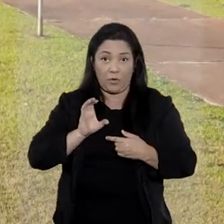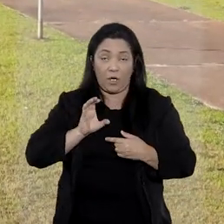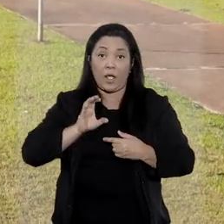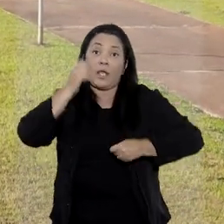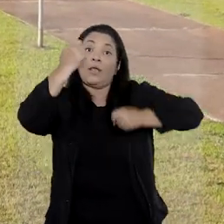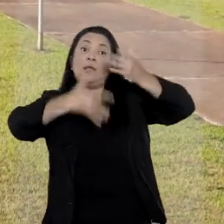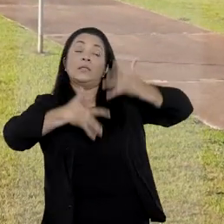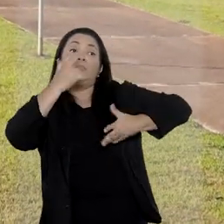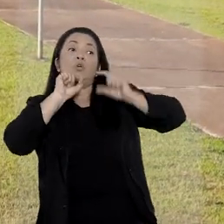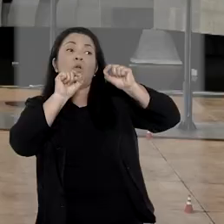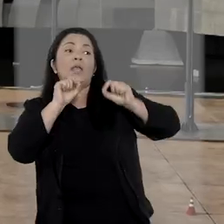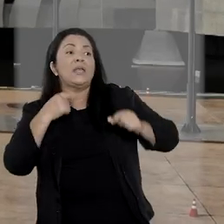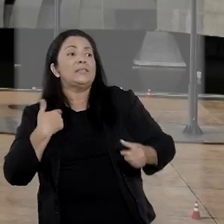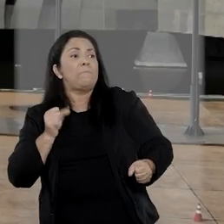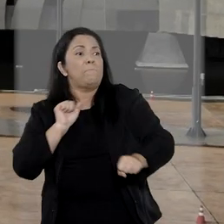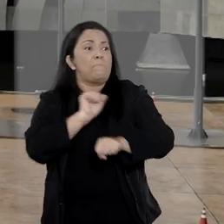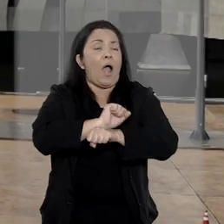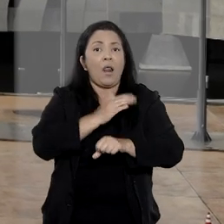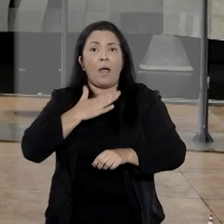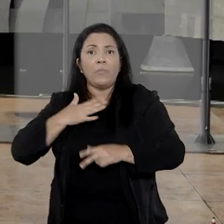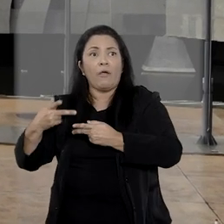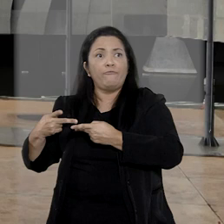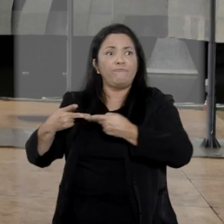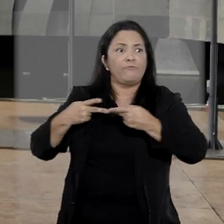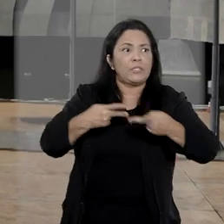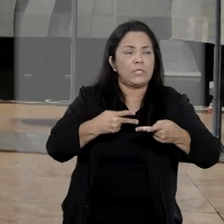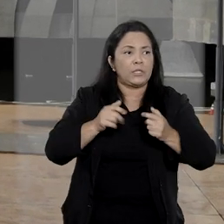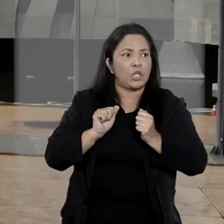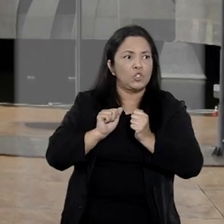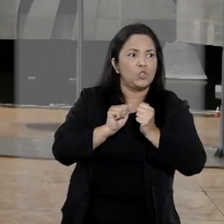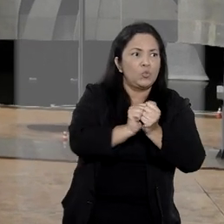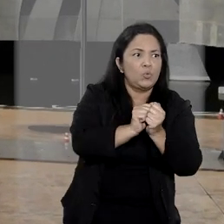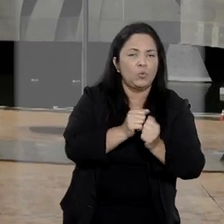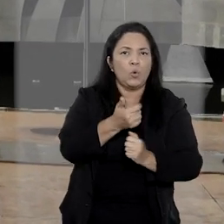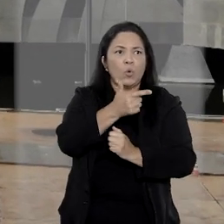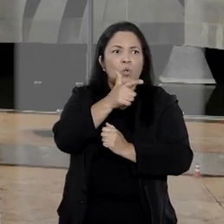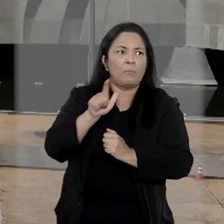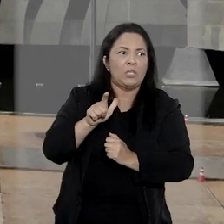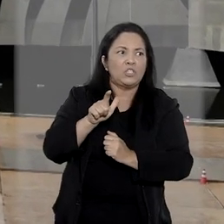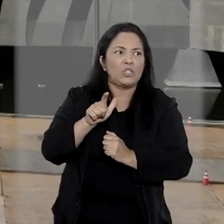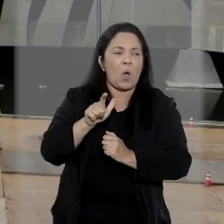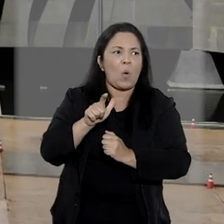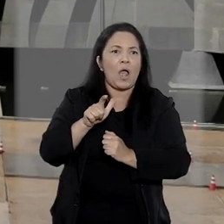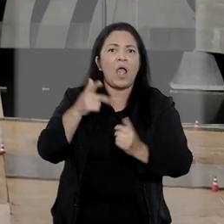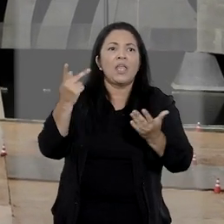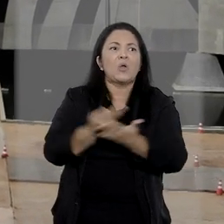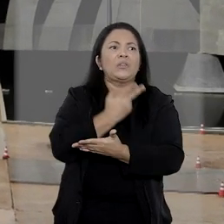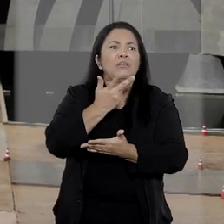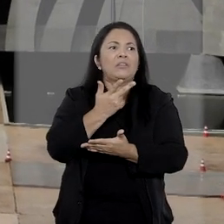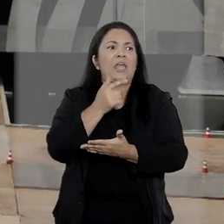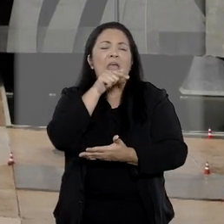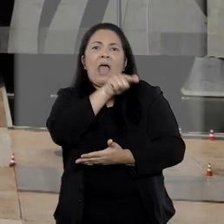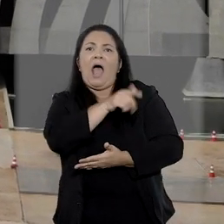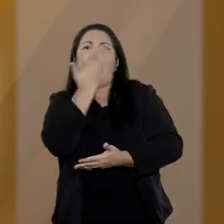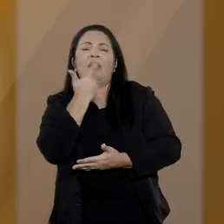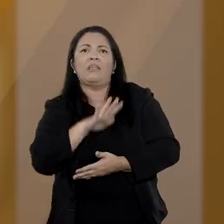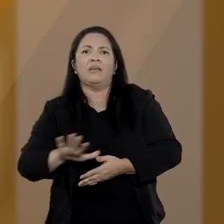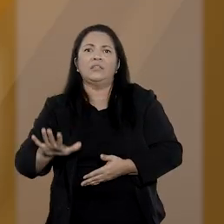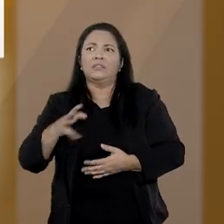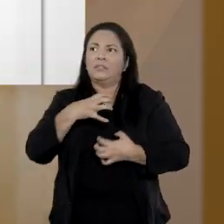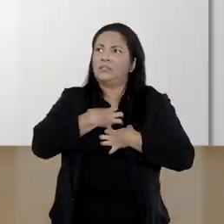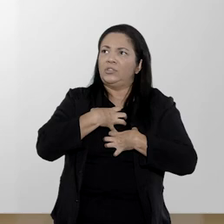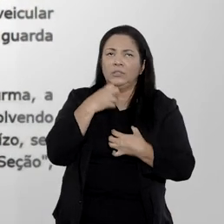deferir tutela de urgência para suspender a visitação assistida, o tribunal estaria causando constrangimento ilegal à criança.